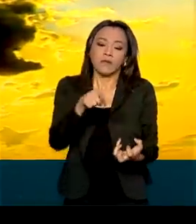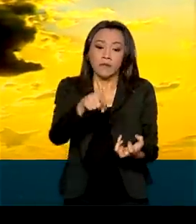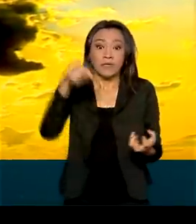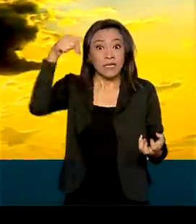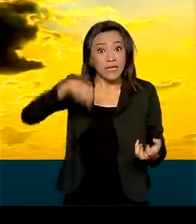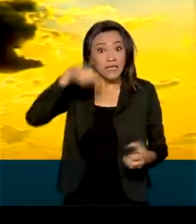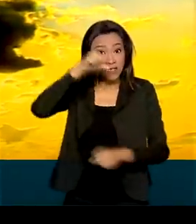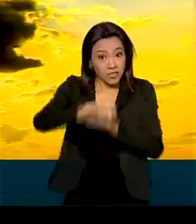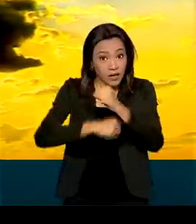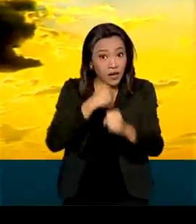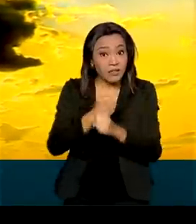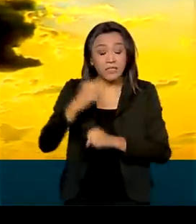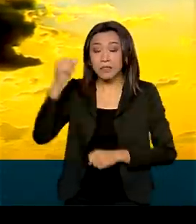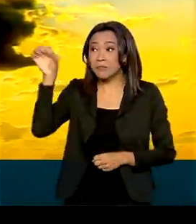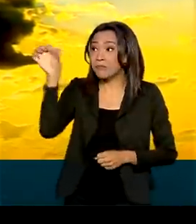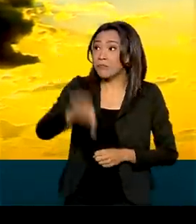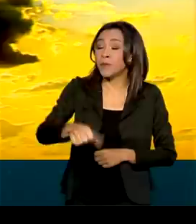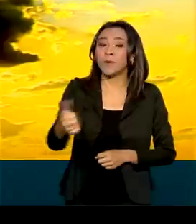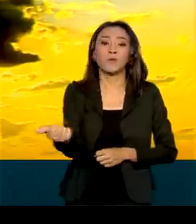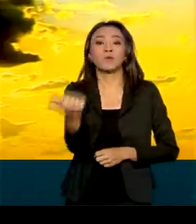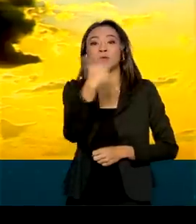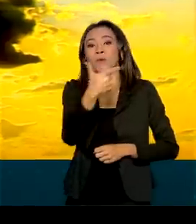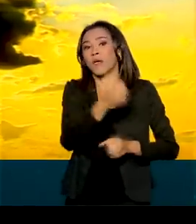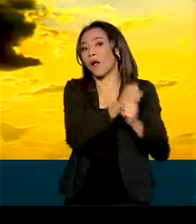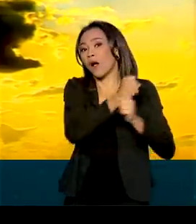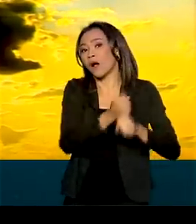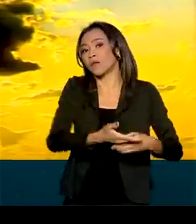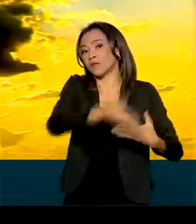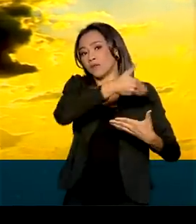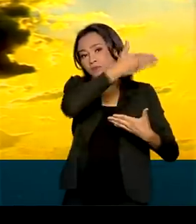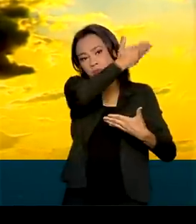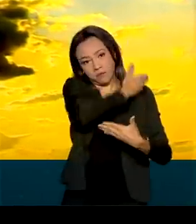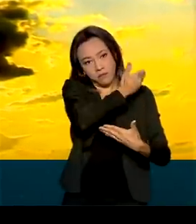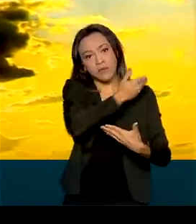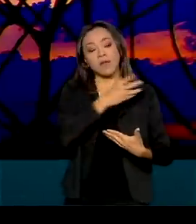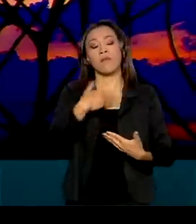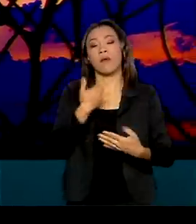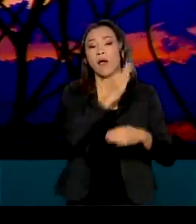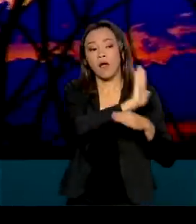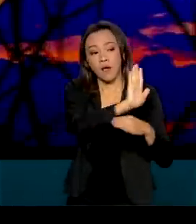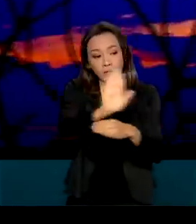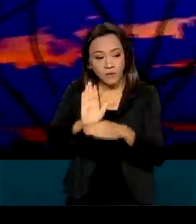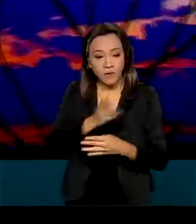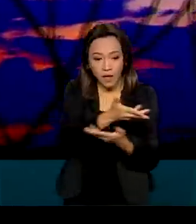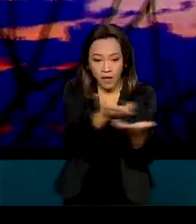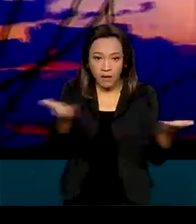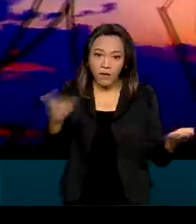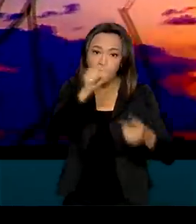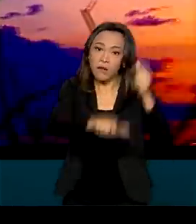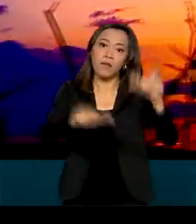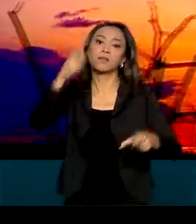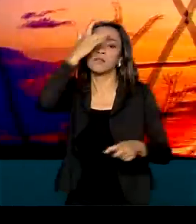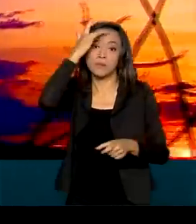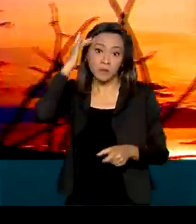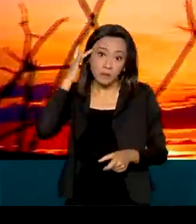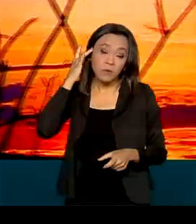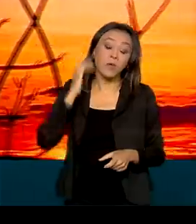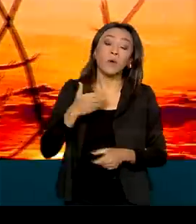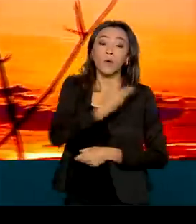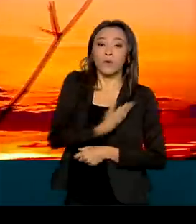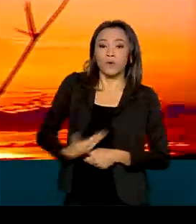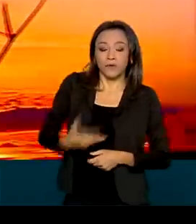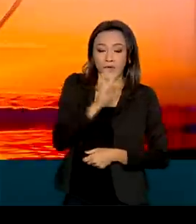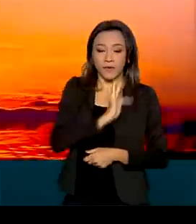ainda mais severa que a dos anos anteriores. Para ajudar quem precisa e quem já sente os efeitos da estiagem, o governo